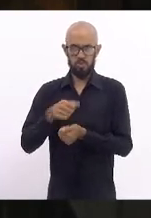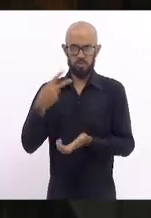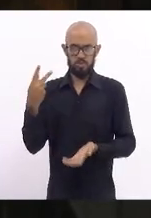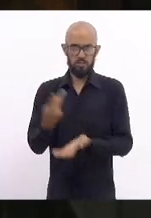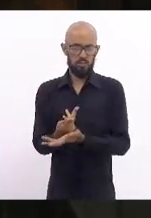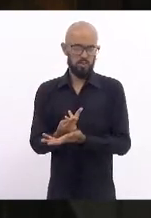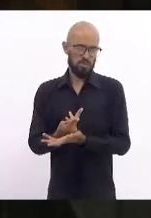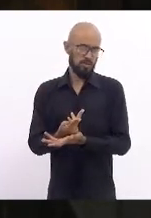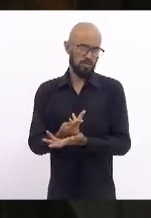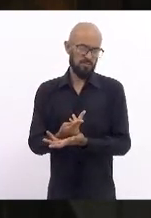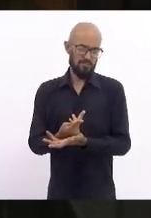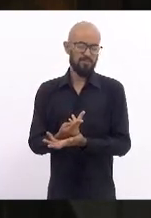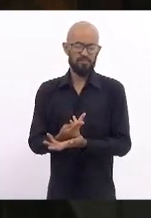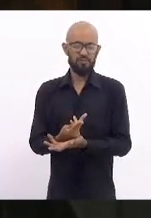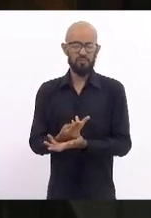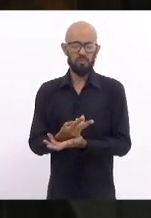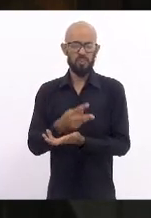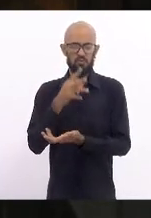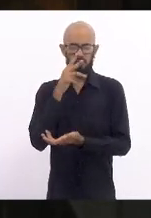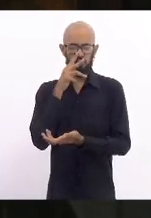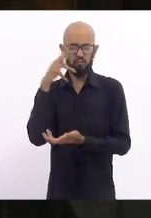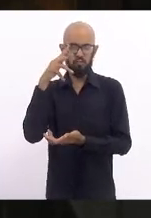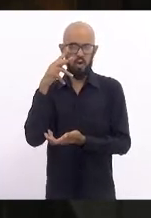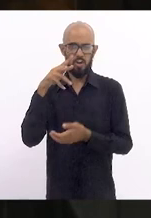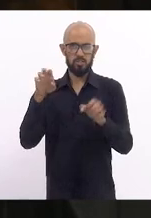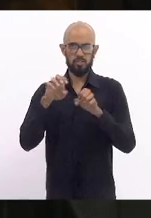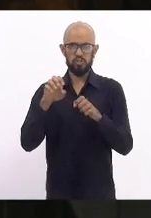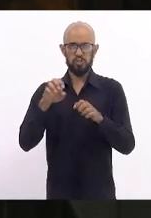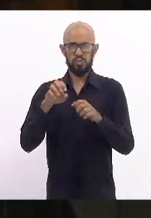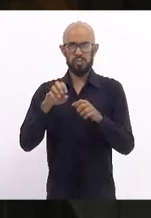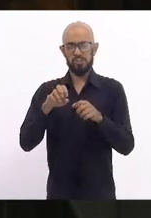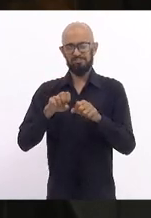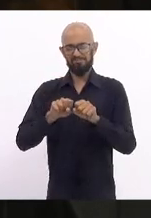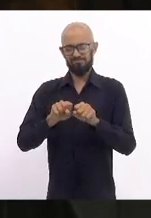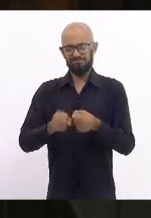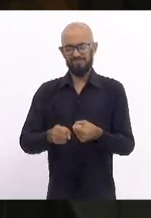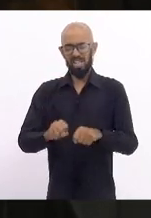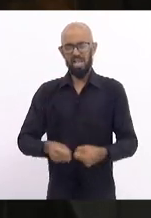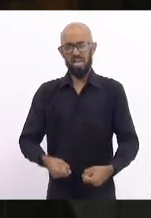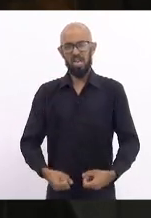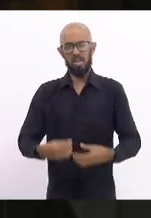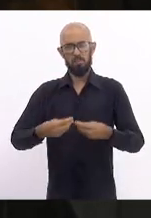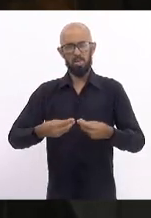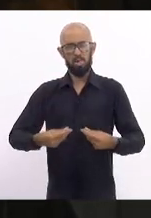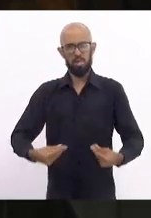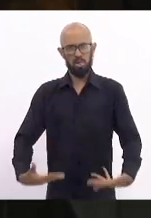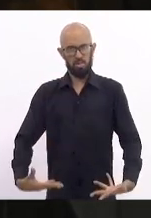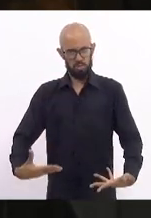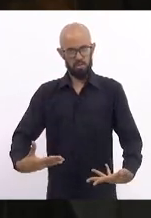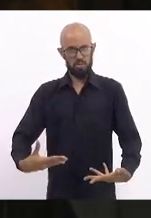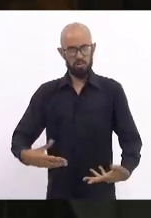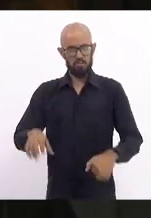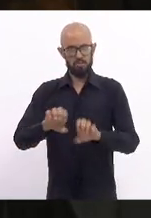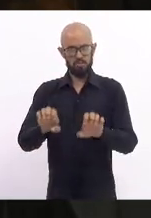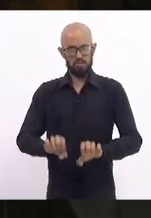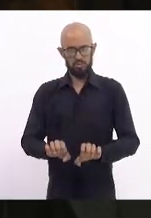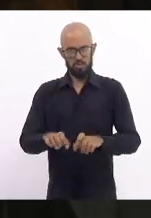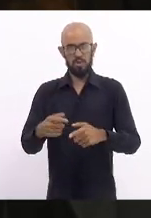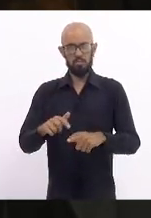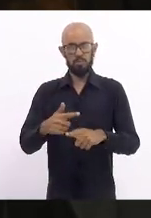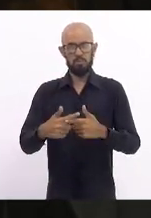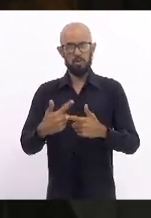fortemente abaladas, senhora presidente. Fortemente abaladas. porque,